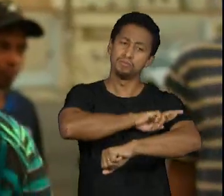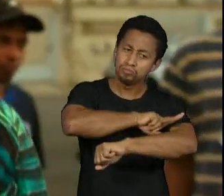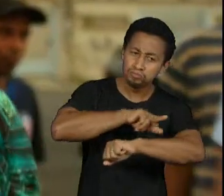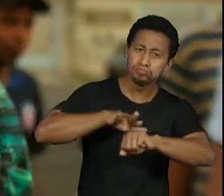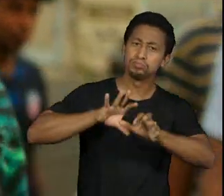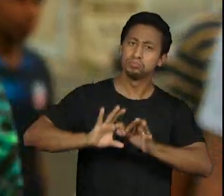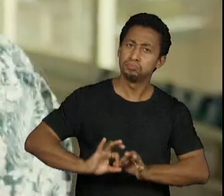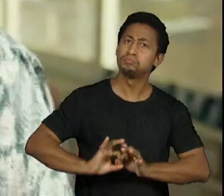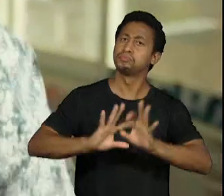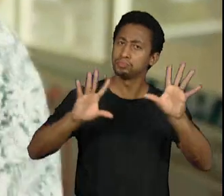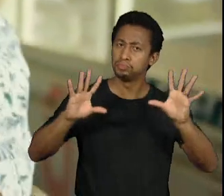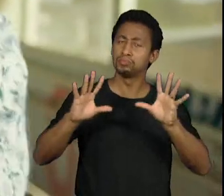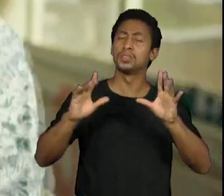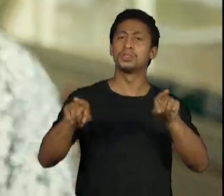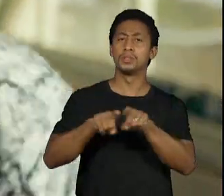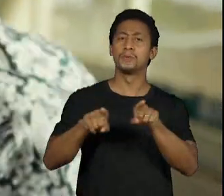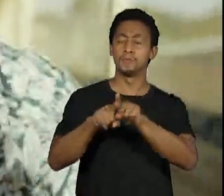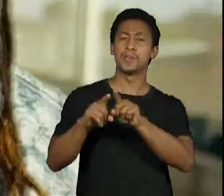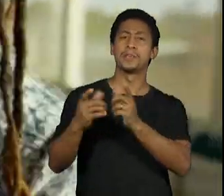pauta do empoderamento